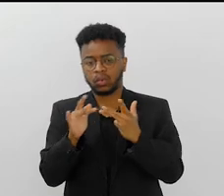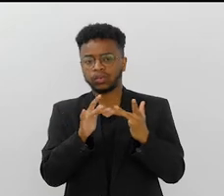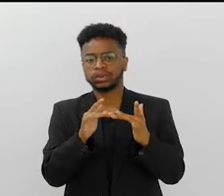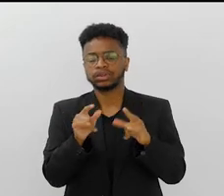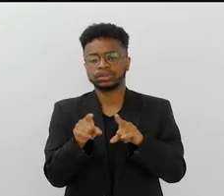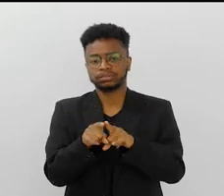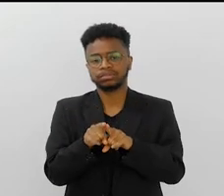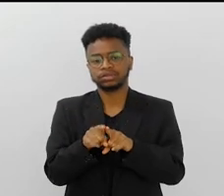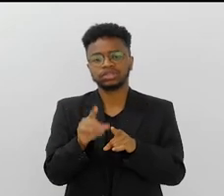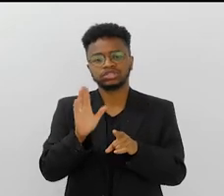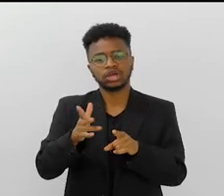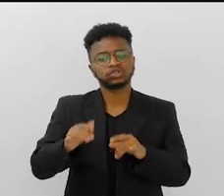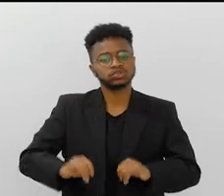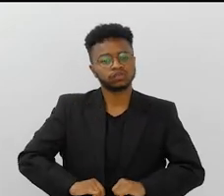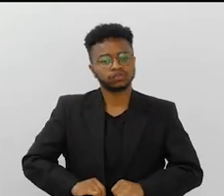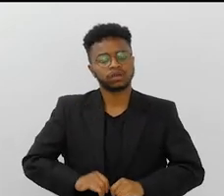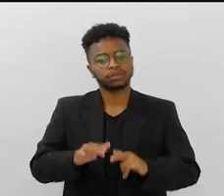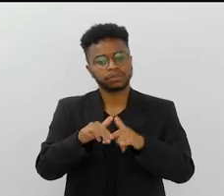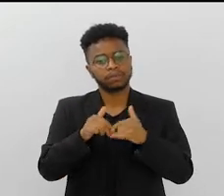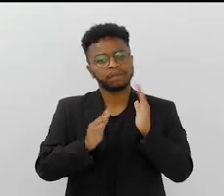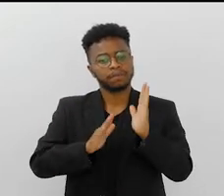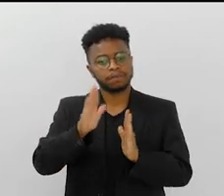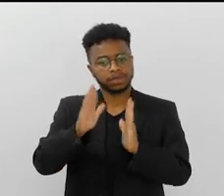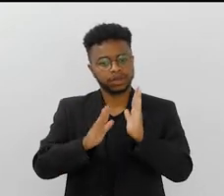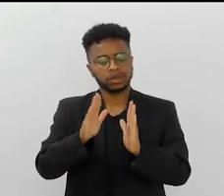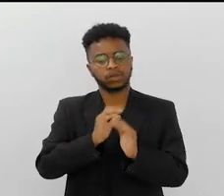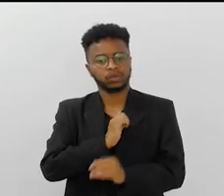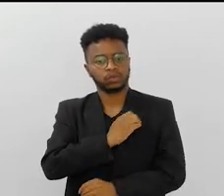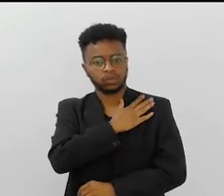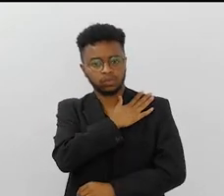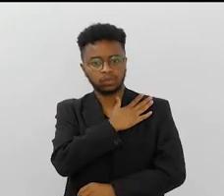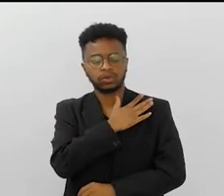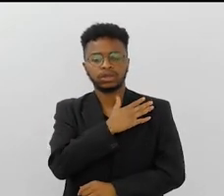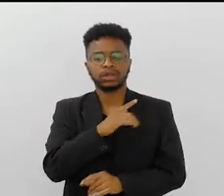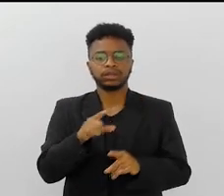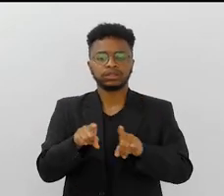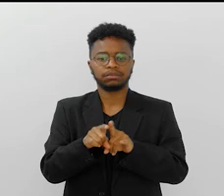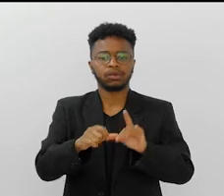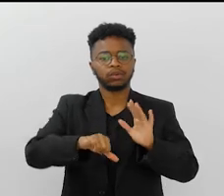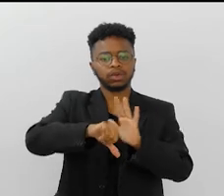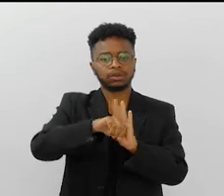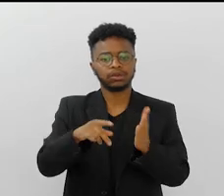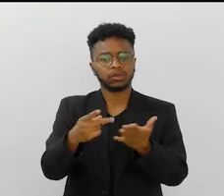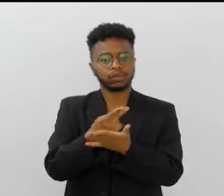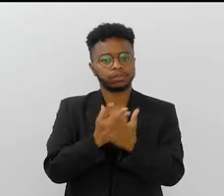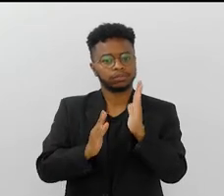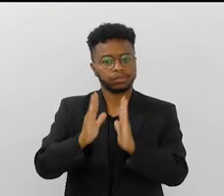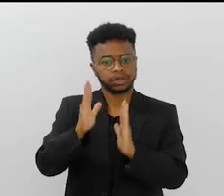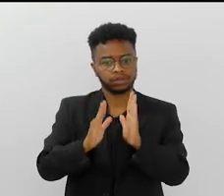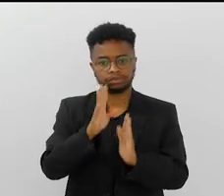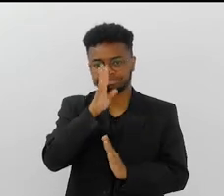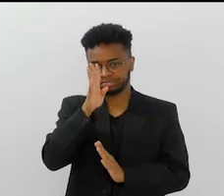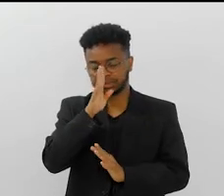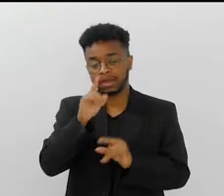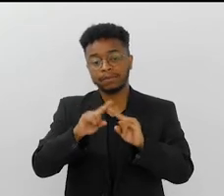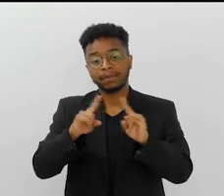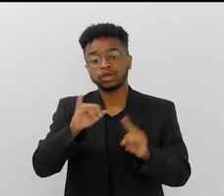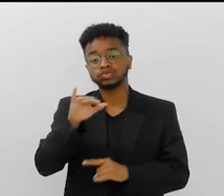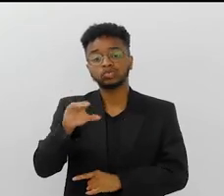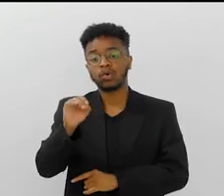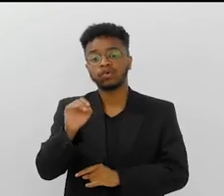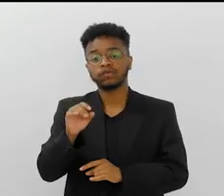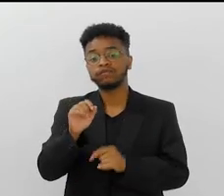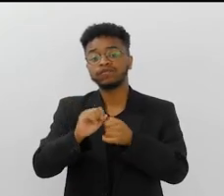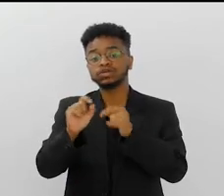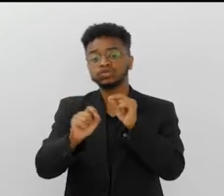ali sofrendo com as durezas do regime, as crueldades, os crimes cometidos naquele período de arbítrio. E o